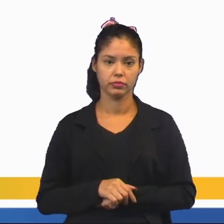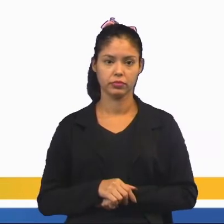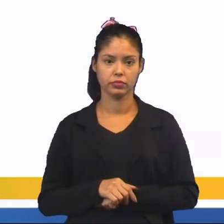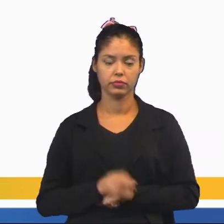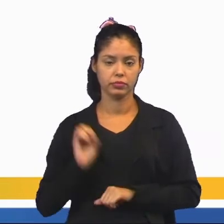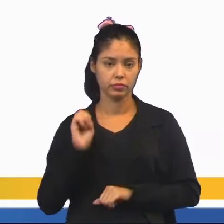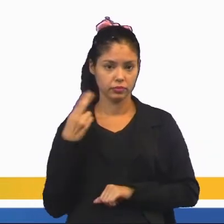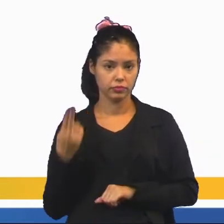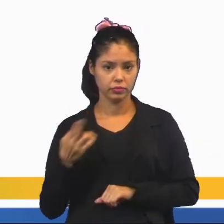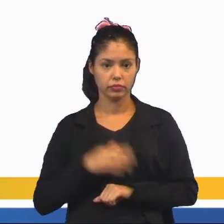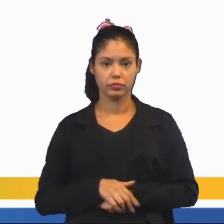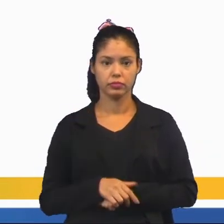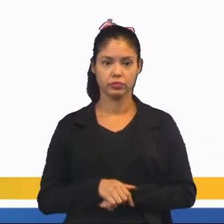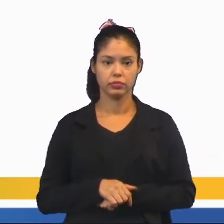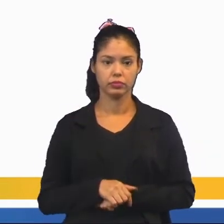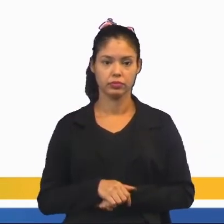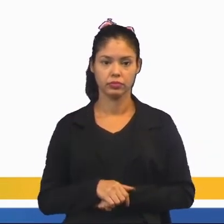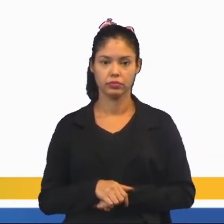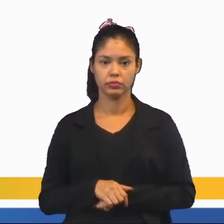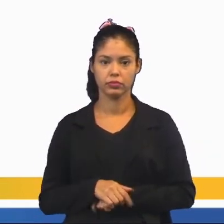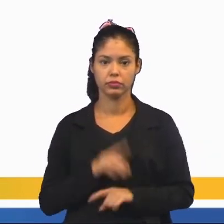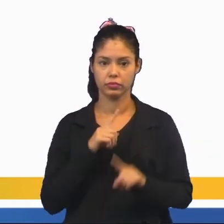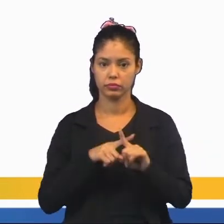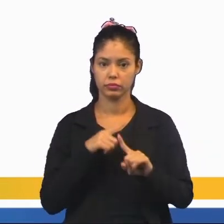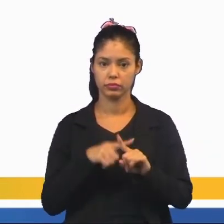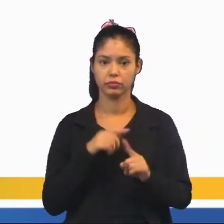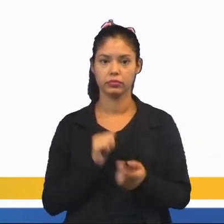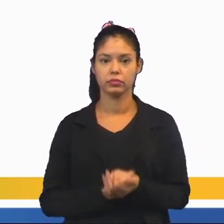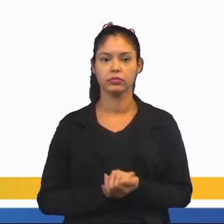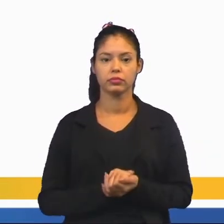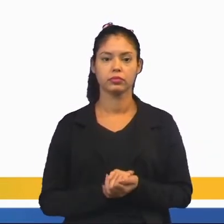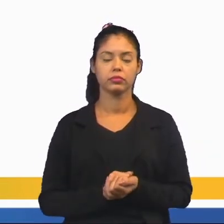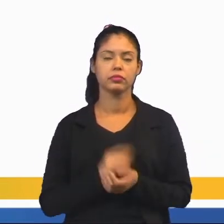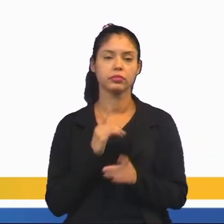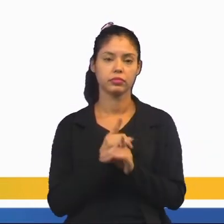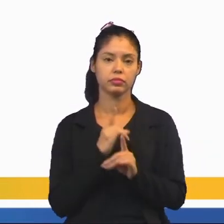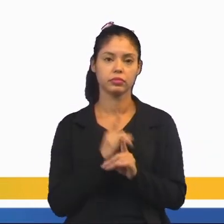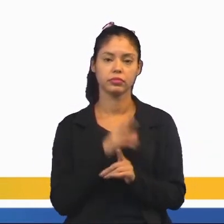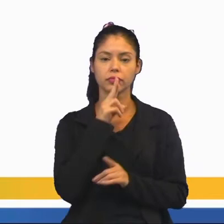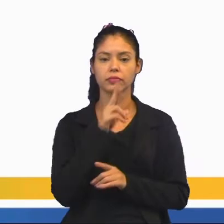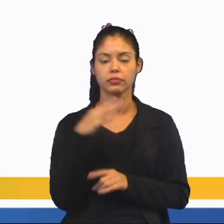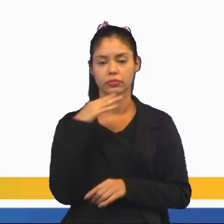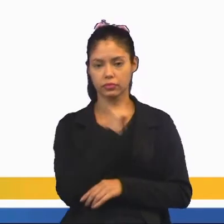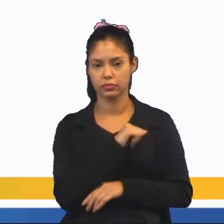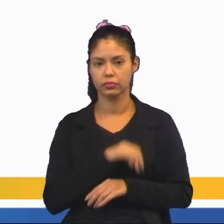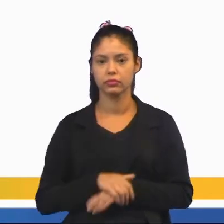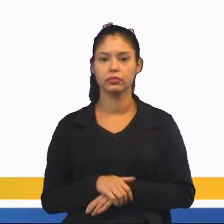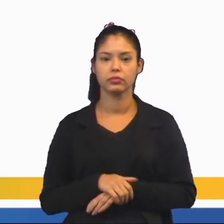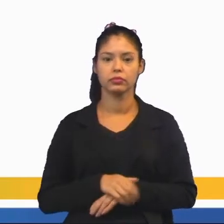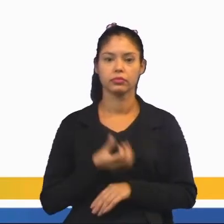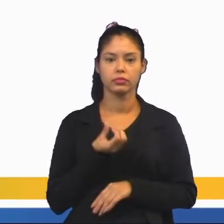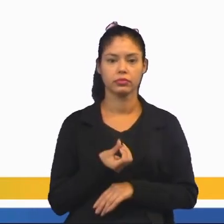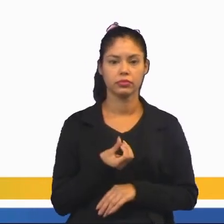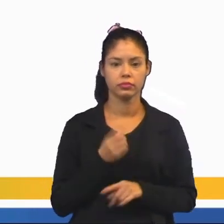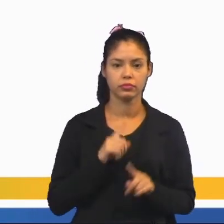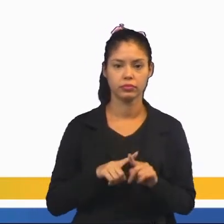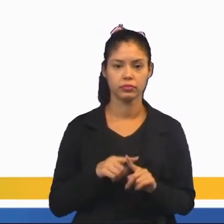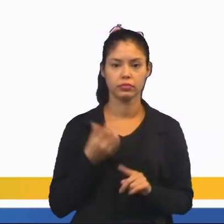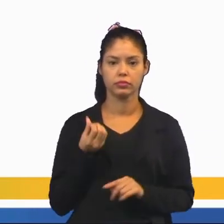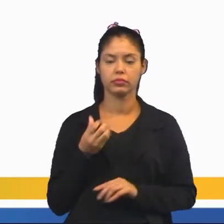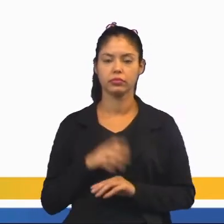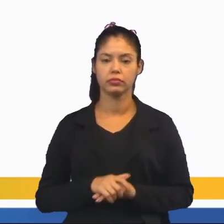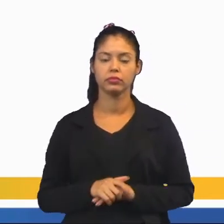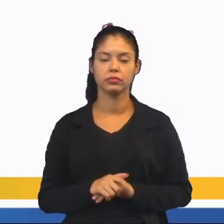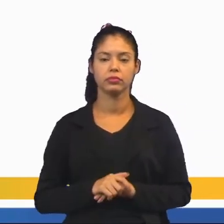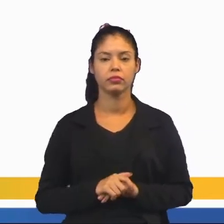Ou seja, fazendo uma multiplicação, eu encontro o cálculo bem rápido, que é 6 vezes os outros 6